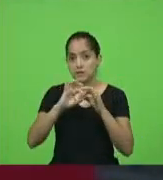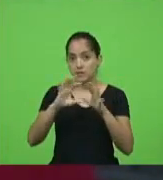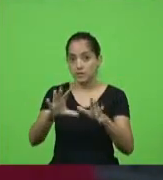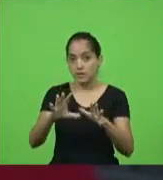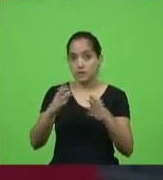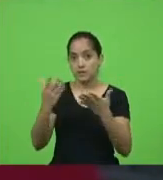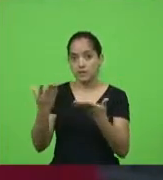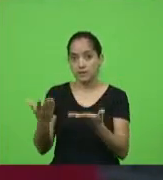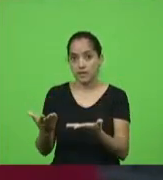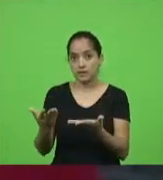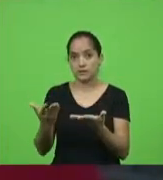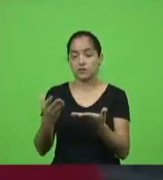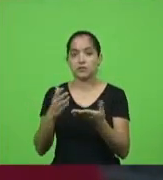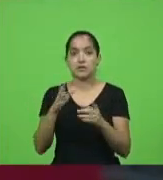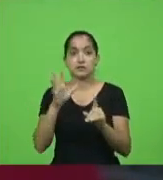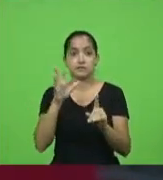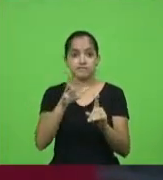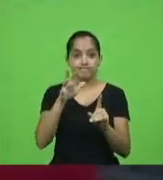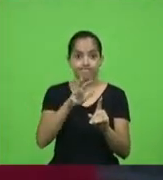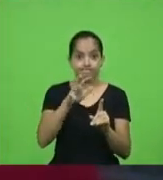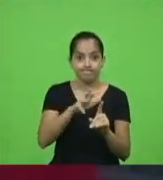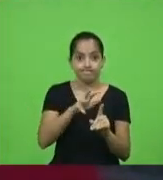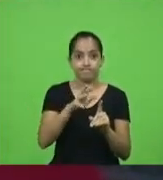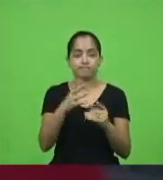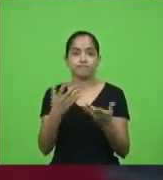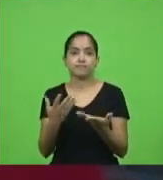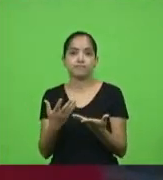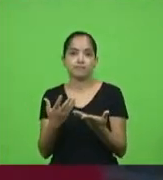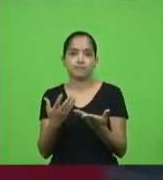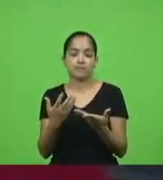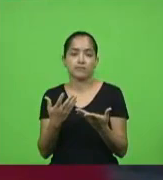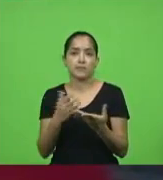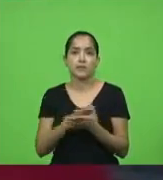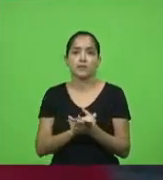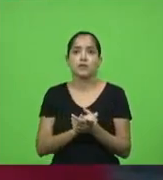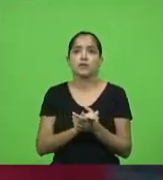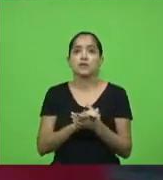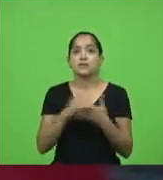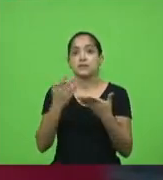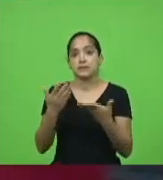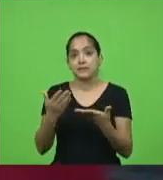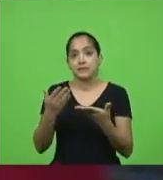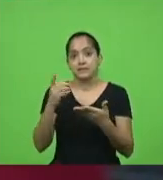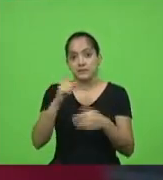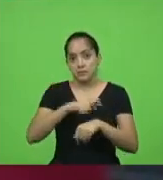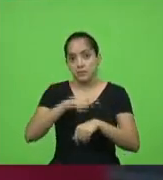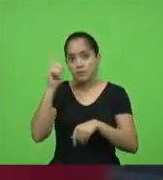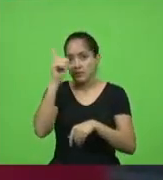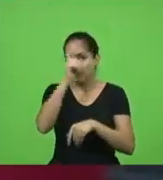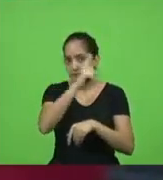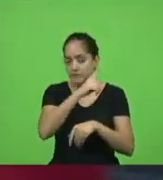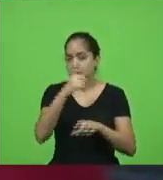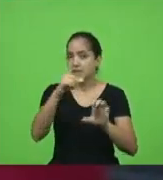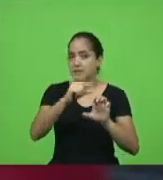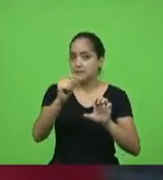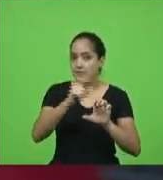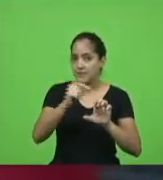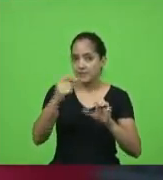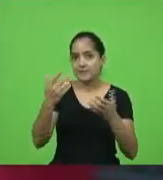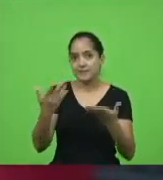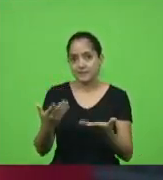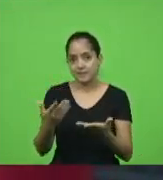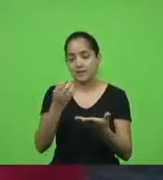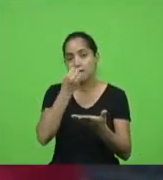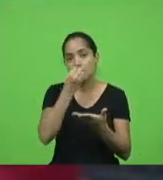vezes fica focada dentro dos empregos comuns nesse tempo difícil empreender é sempre uma boa